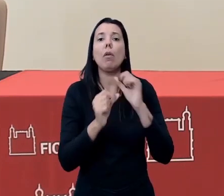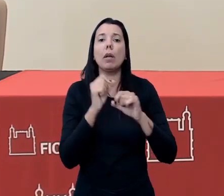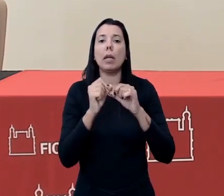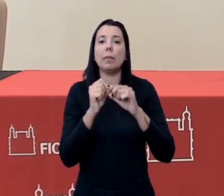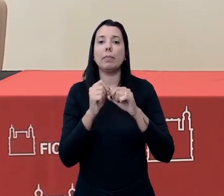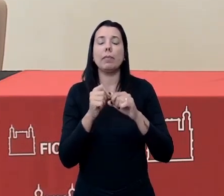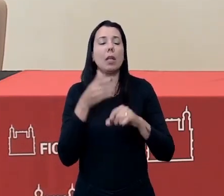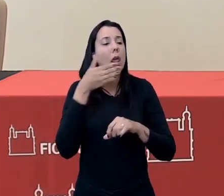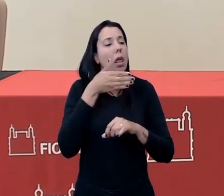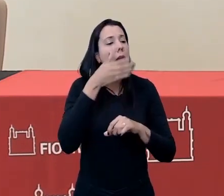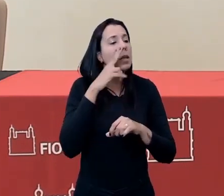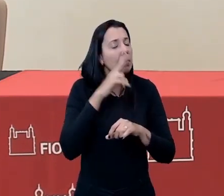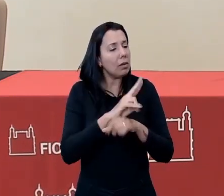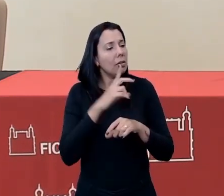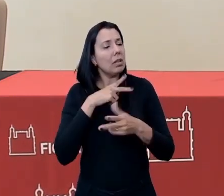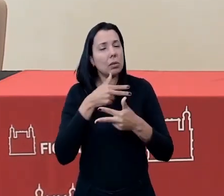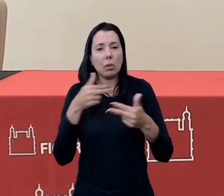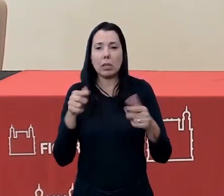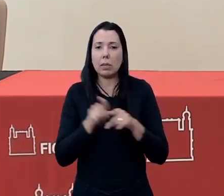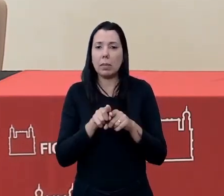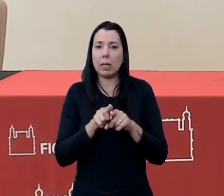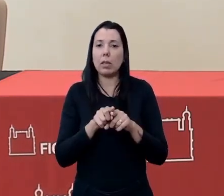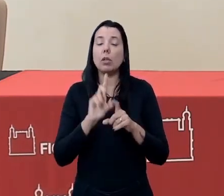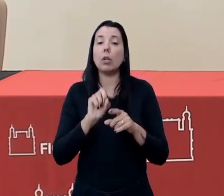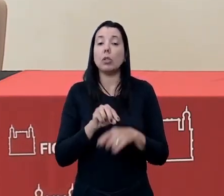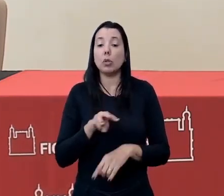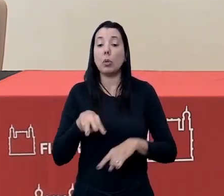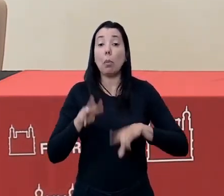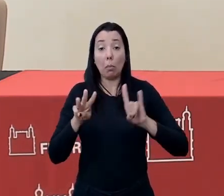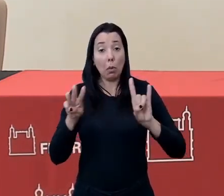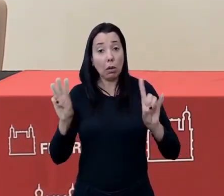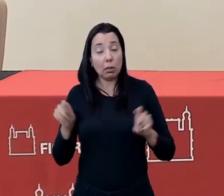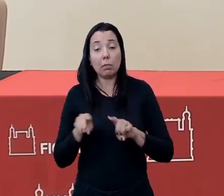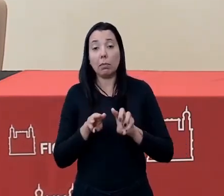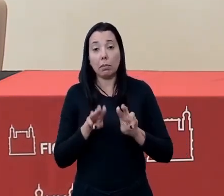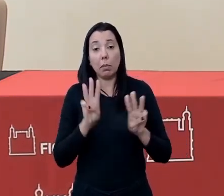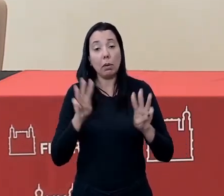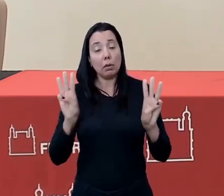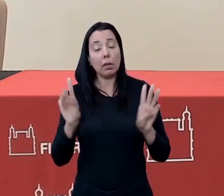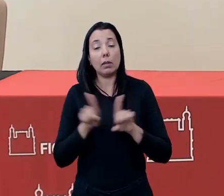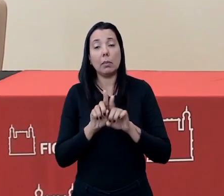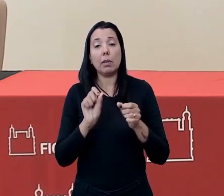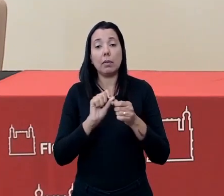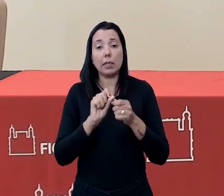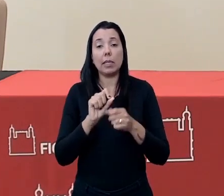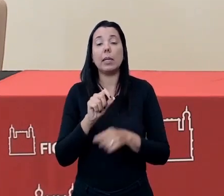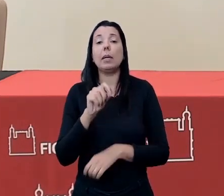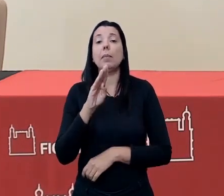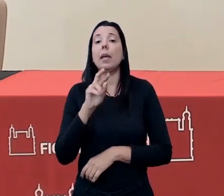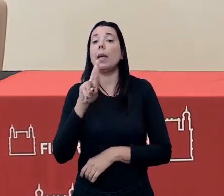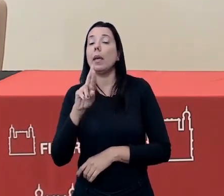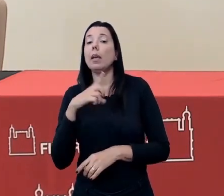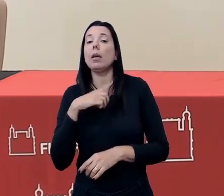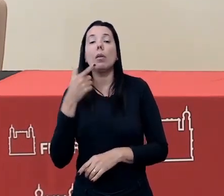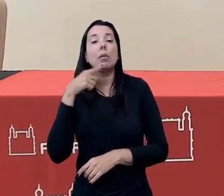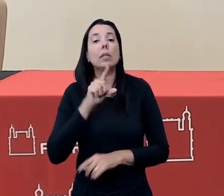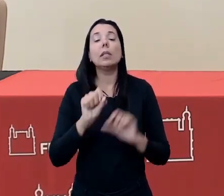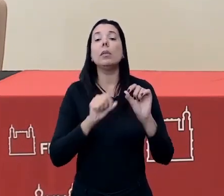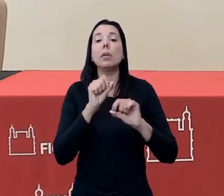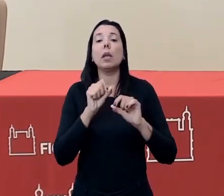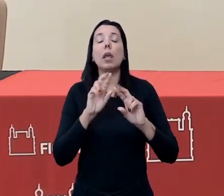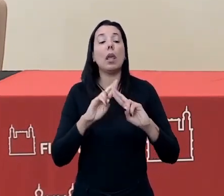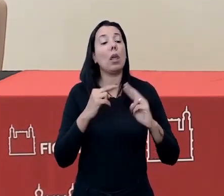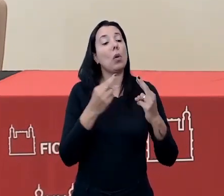que entrem no Monitora Covid e que entrem no nosso portal fiocruzbrasilia.fiocruz.br, que é onde nós estamos conseguindo